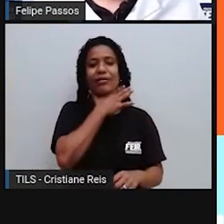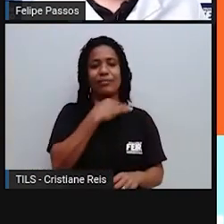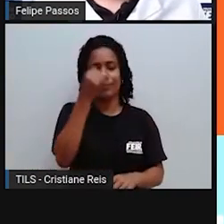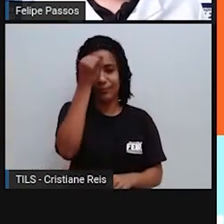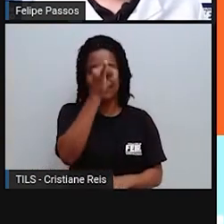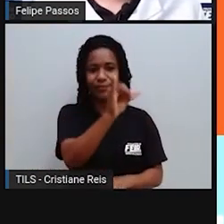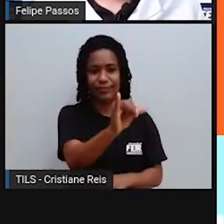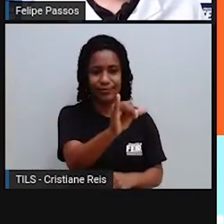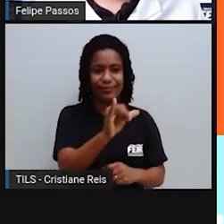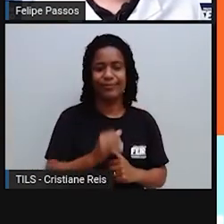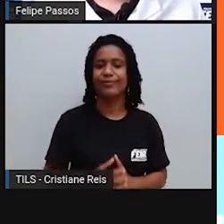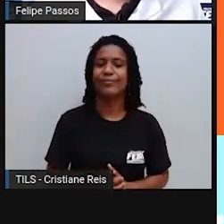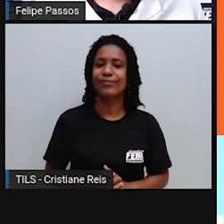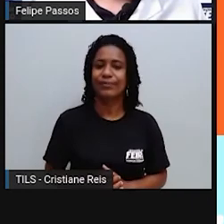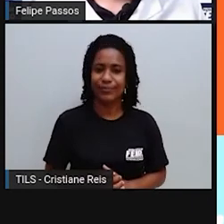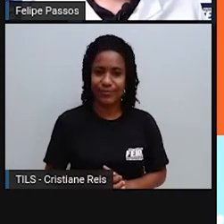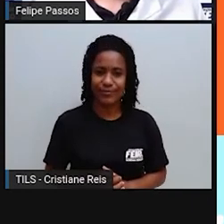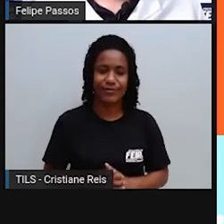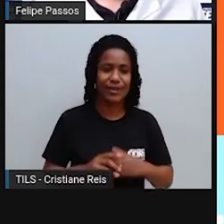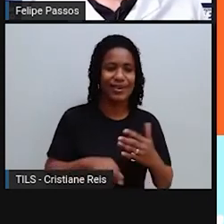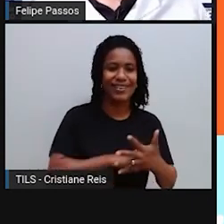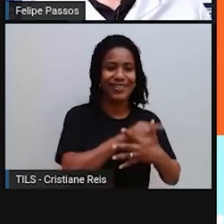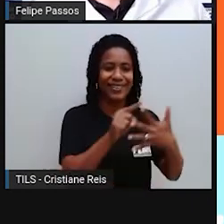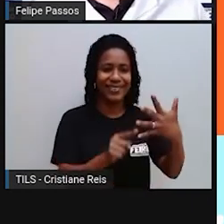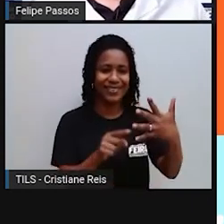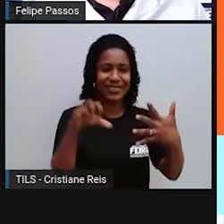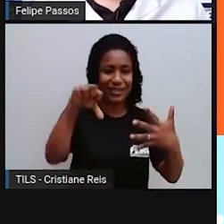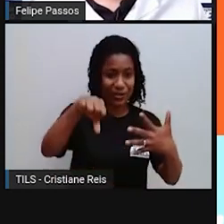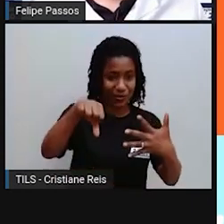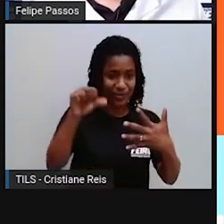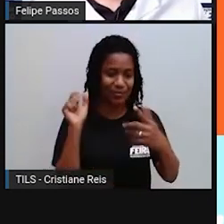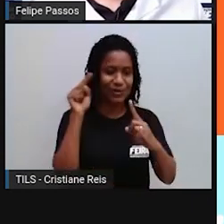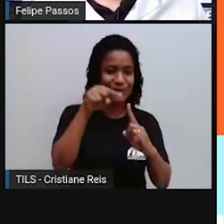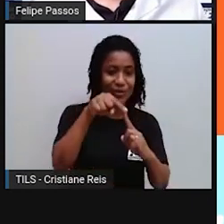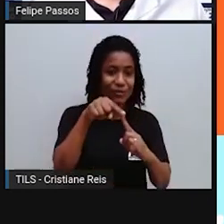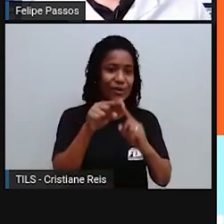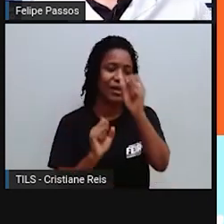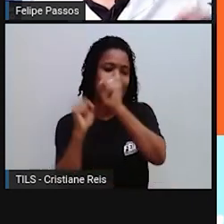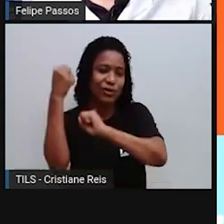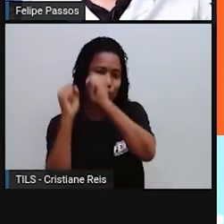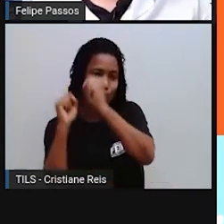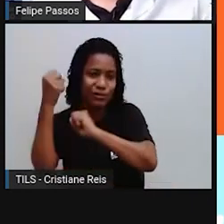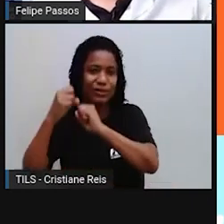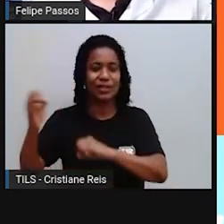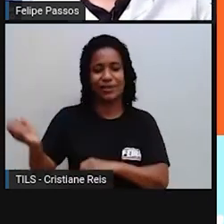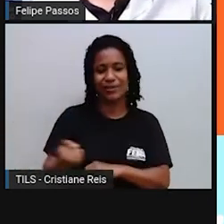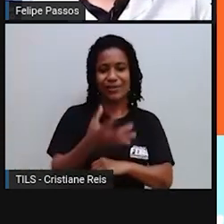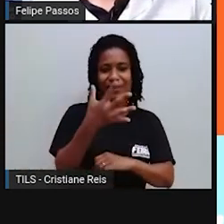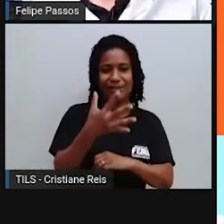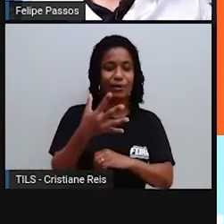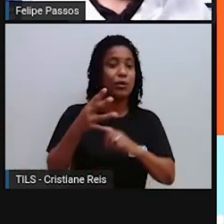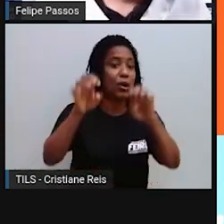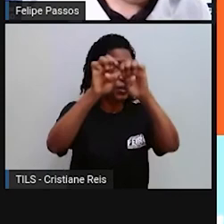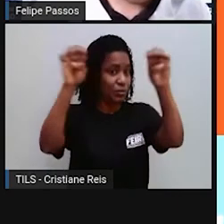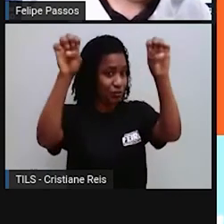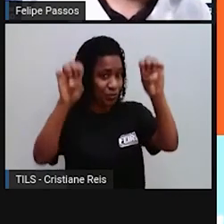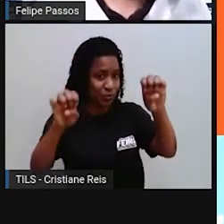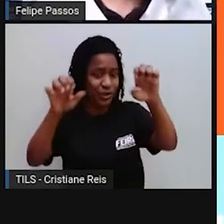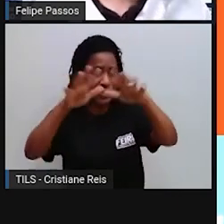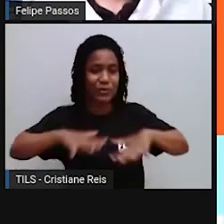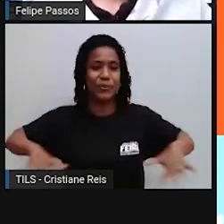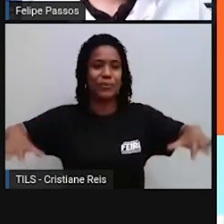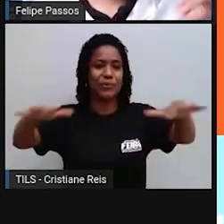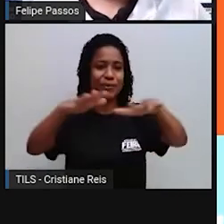Indústria, inovação e infraestrutura, então promover a industrialização, só que sem destruir o meio ambiente, promover a